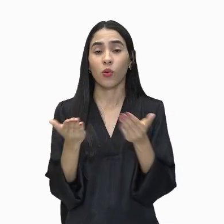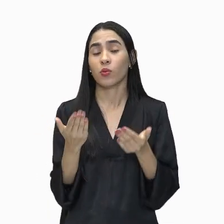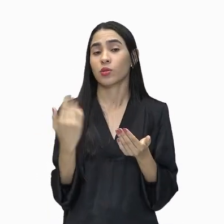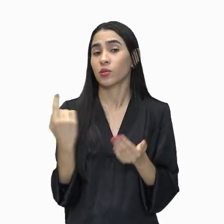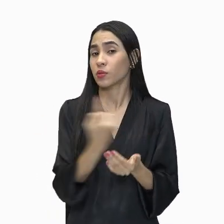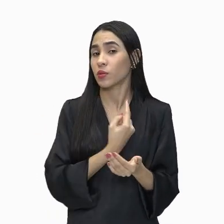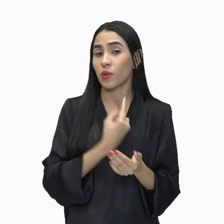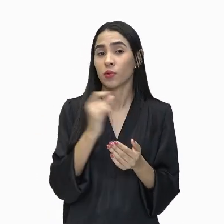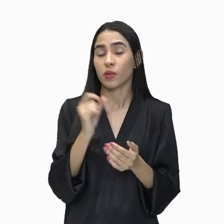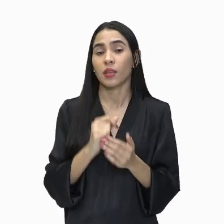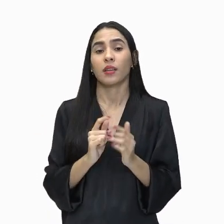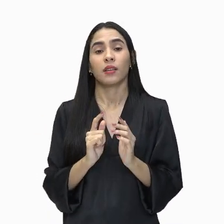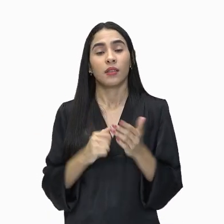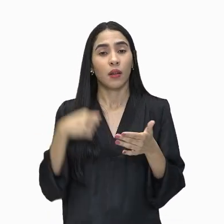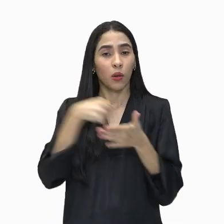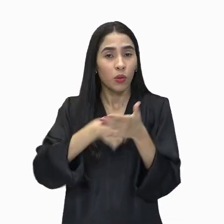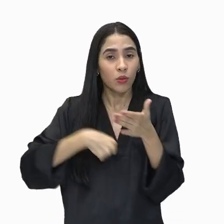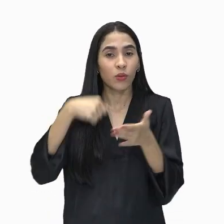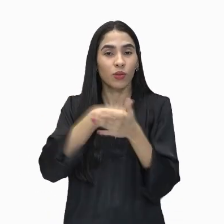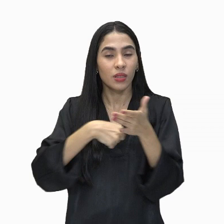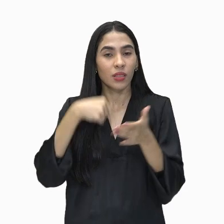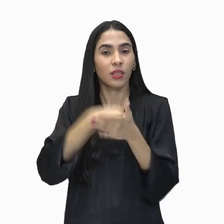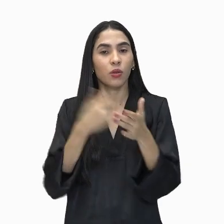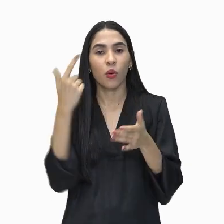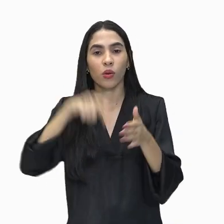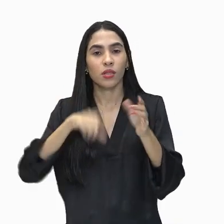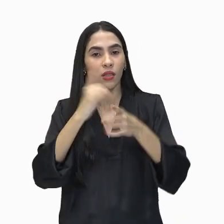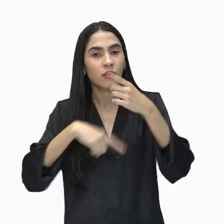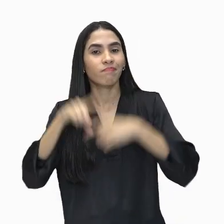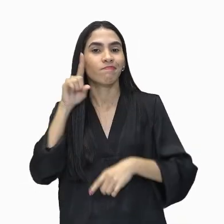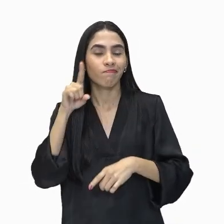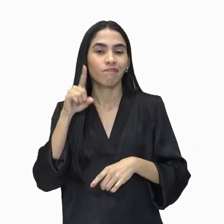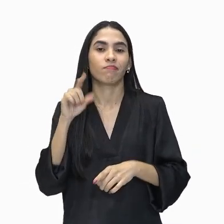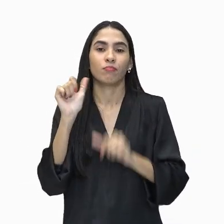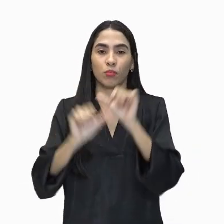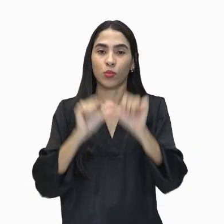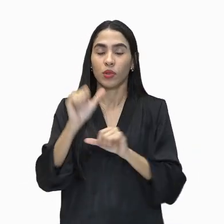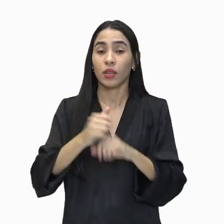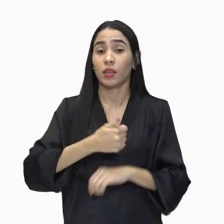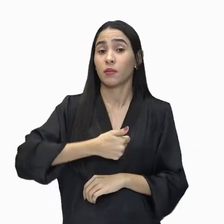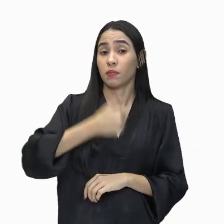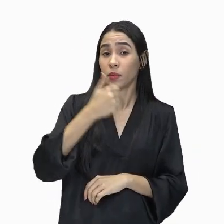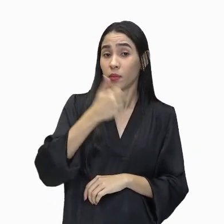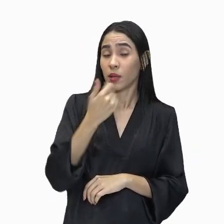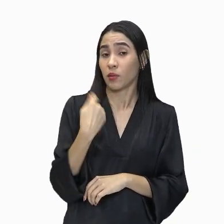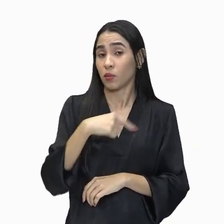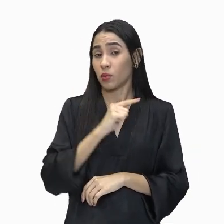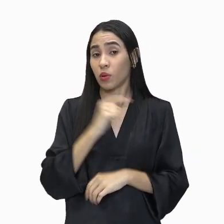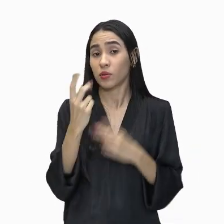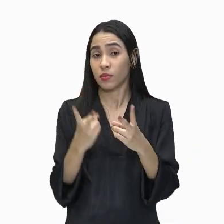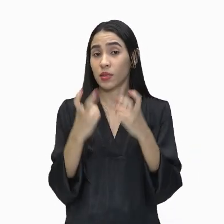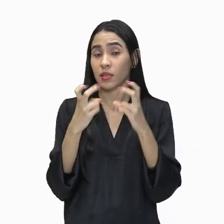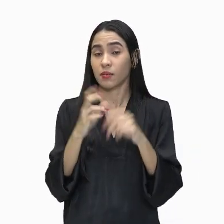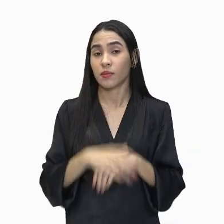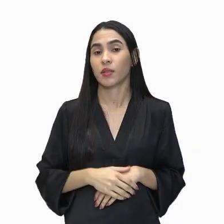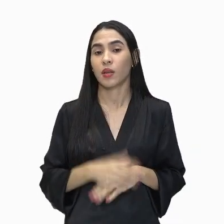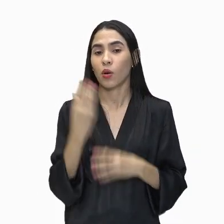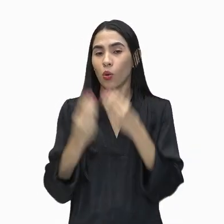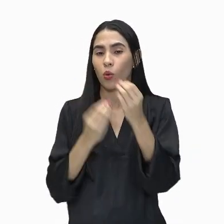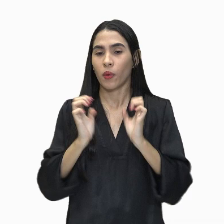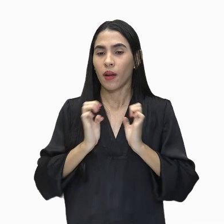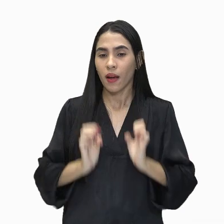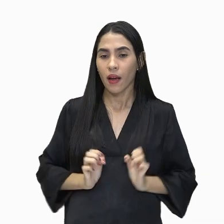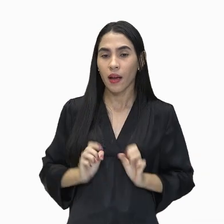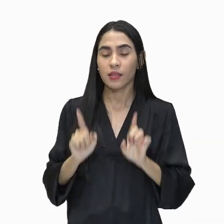digamos assim, lutando para superar essas questões. Em primeiro lugar, podemos ver as posturas e os